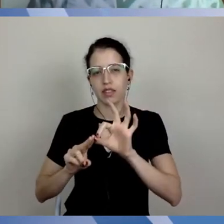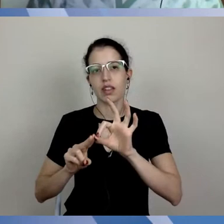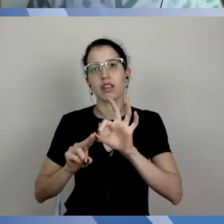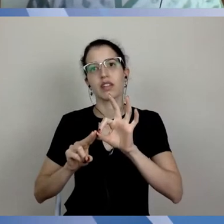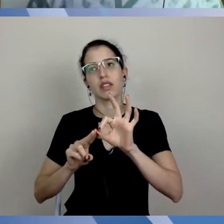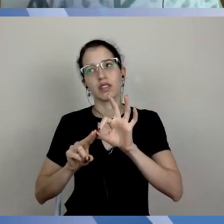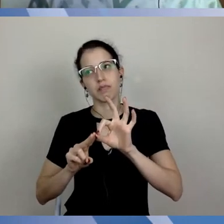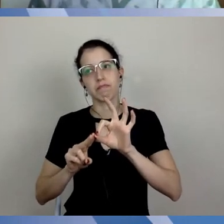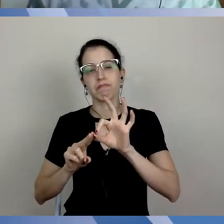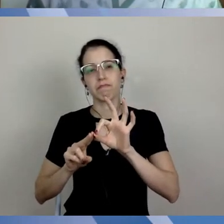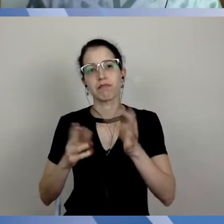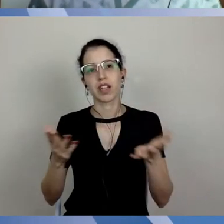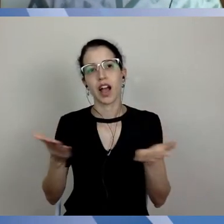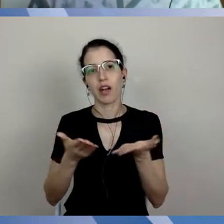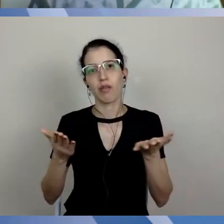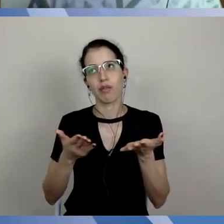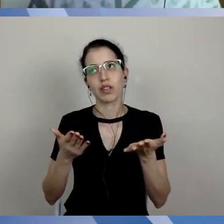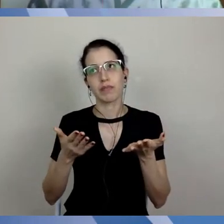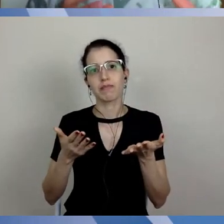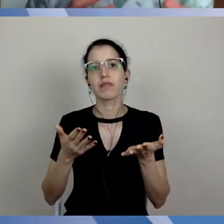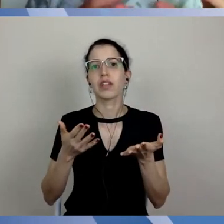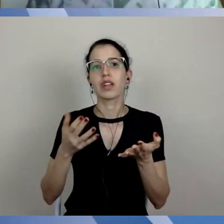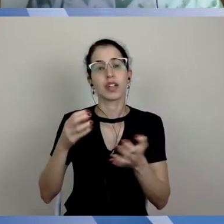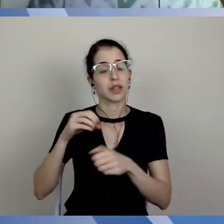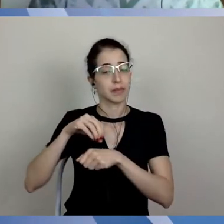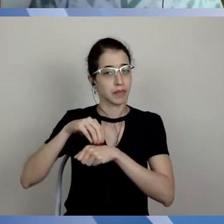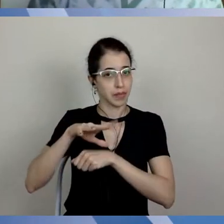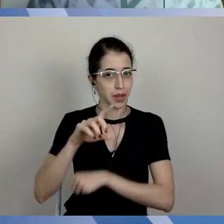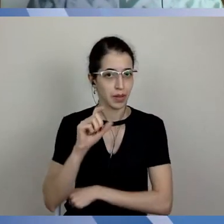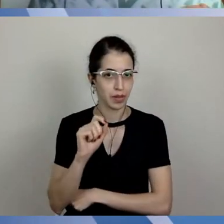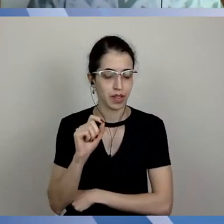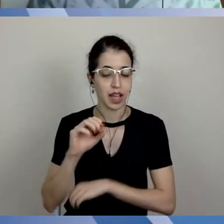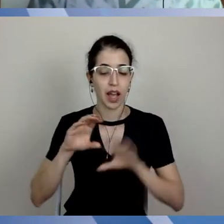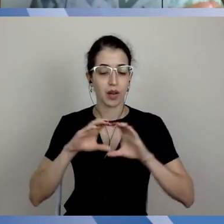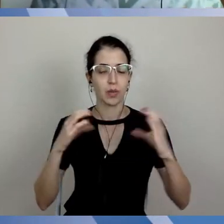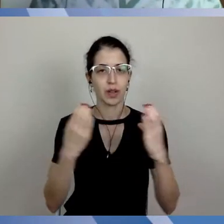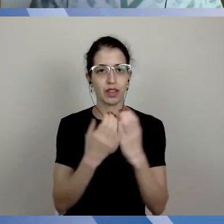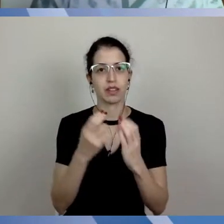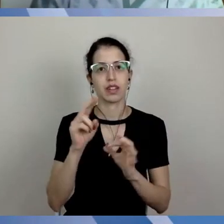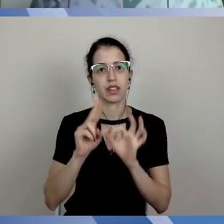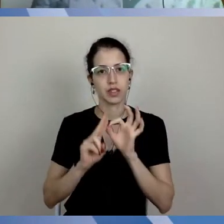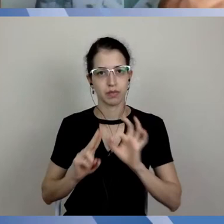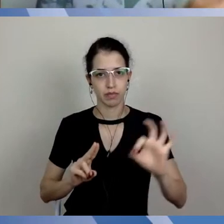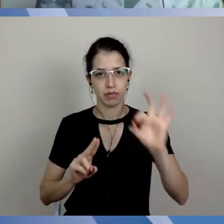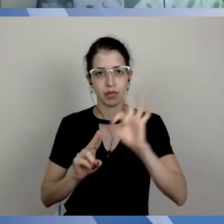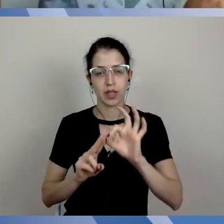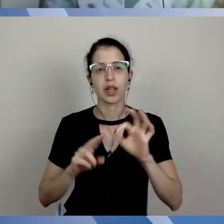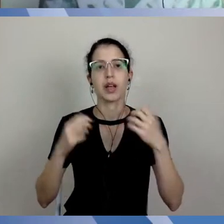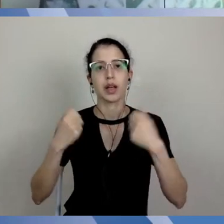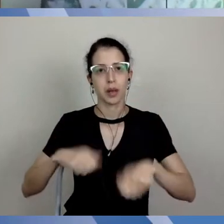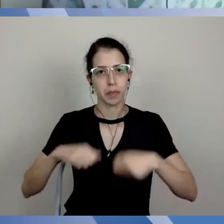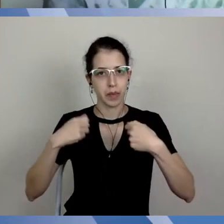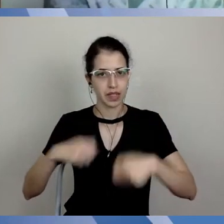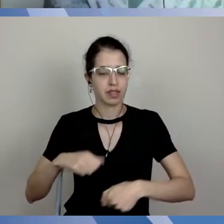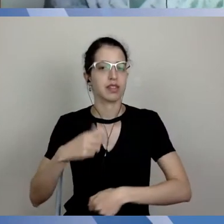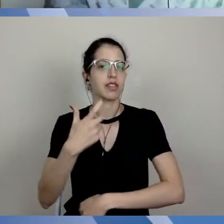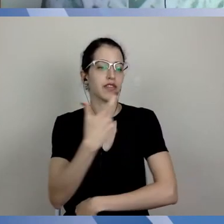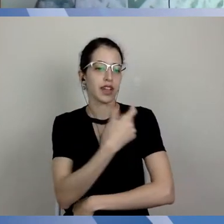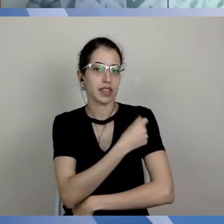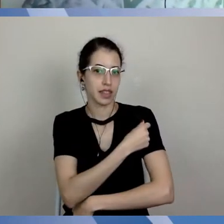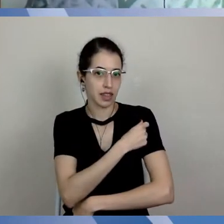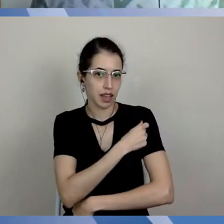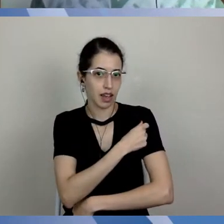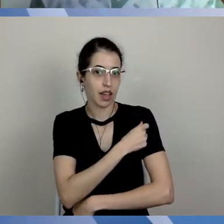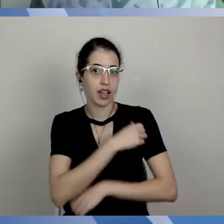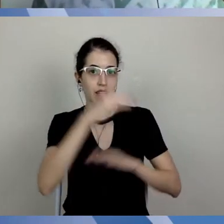sugestão, por enquanto, que nós estamos tentando é o seguinte, a comunidade universitária deverá se vacinar na mesma sequência que é o